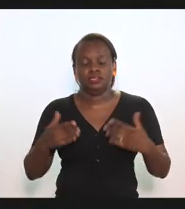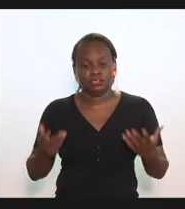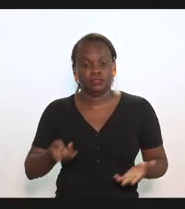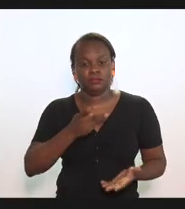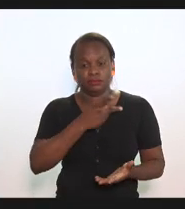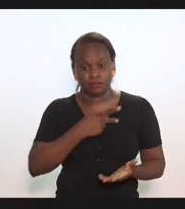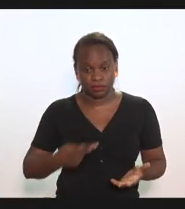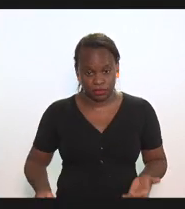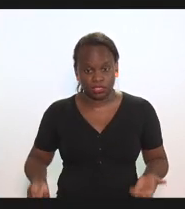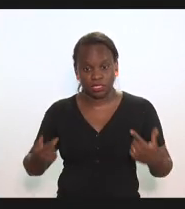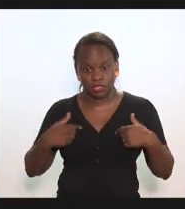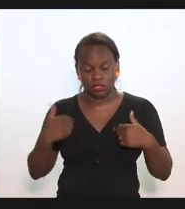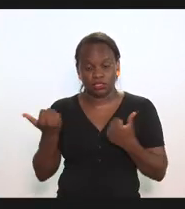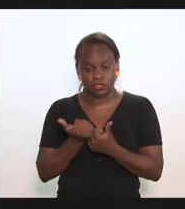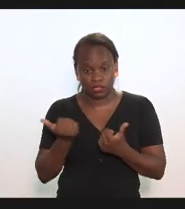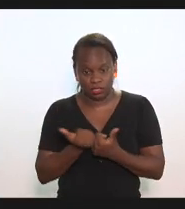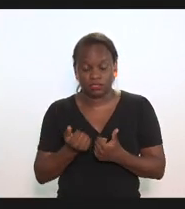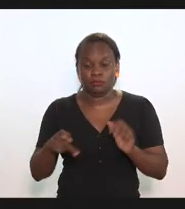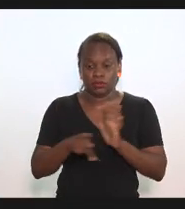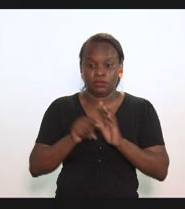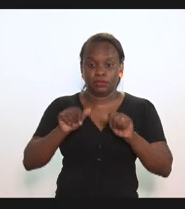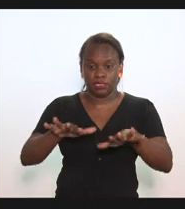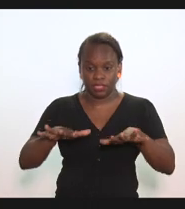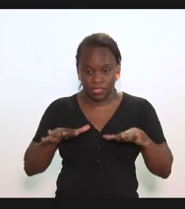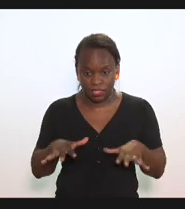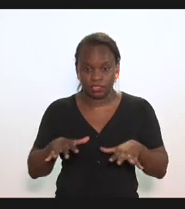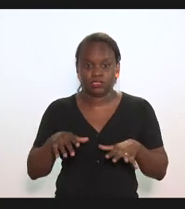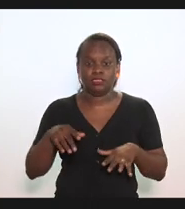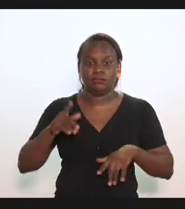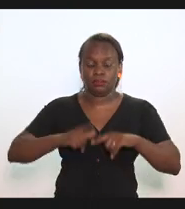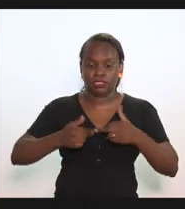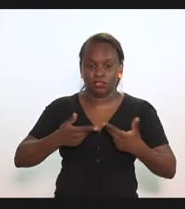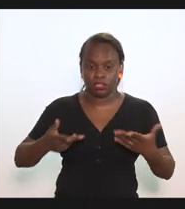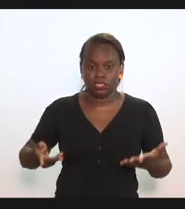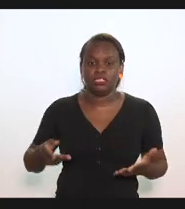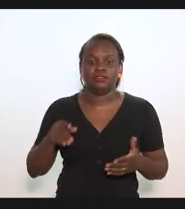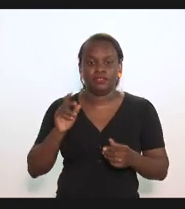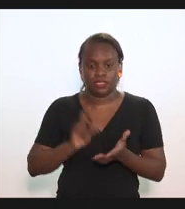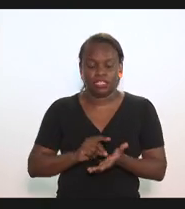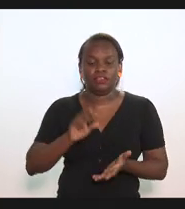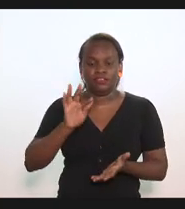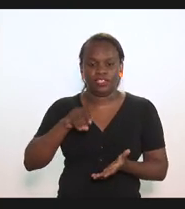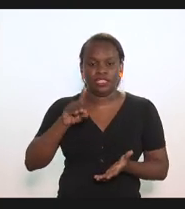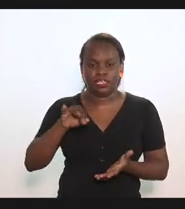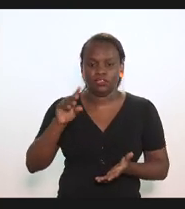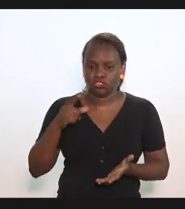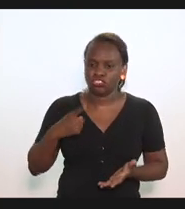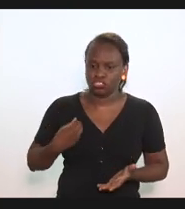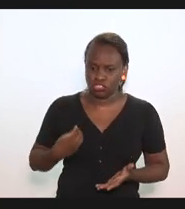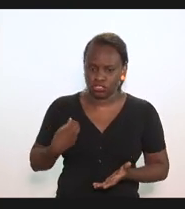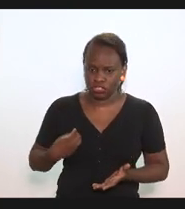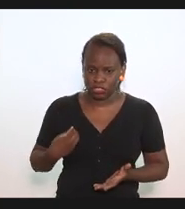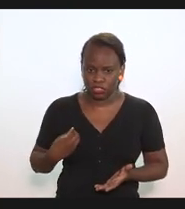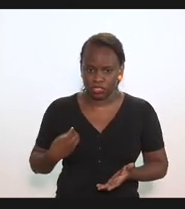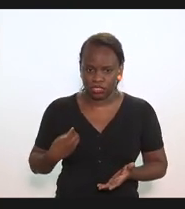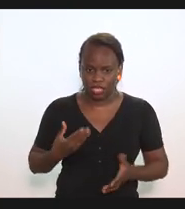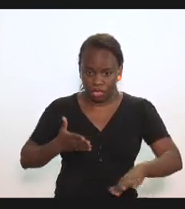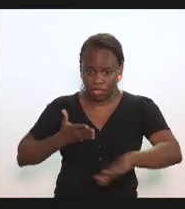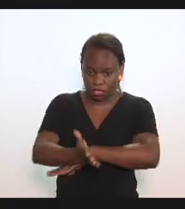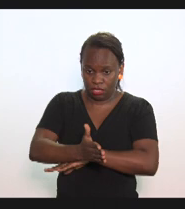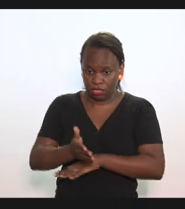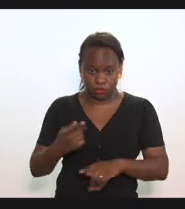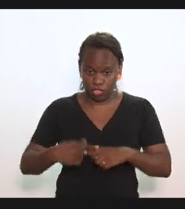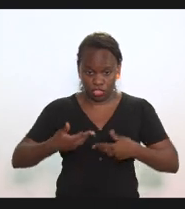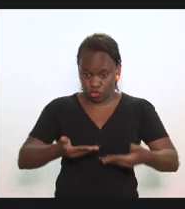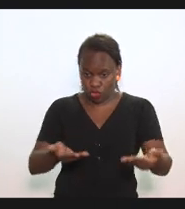fato o meu assessor de plenário e para as matérias tributárias também Fernando esteve presente de penetra na reunião